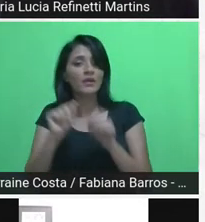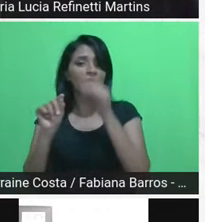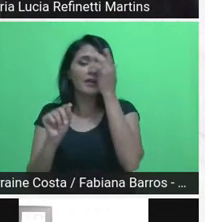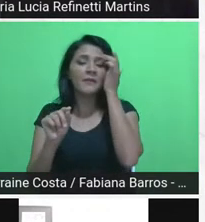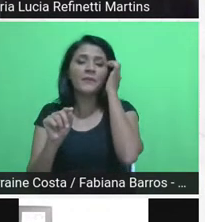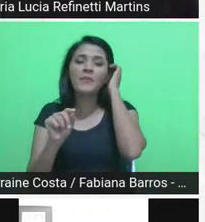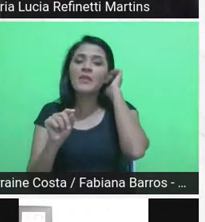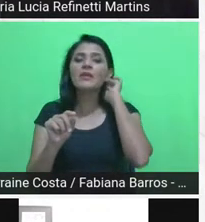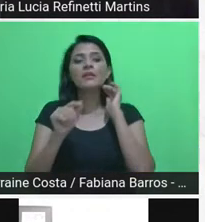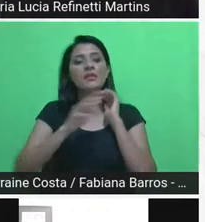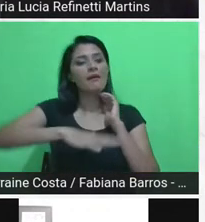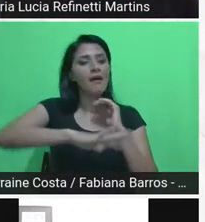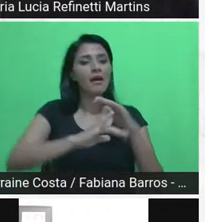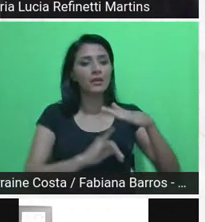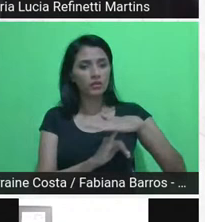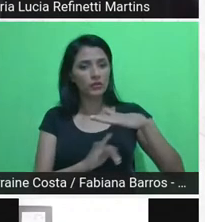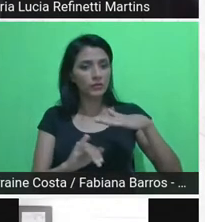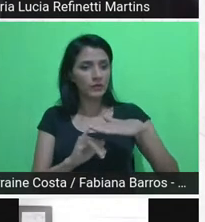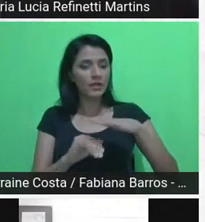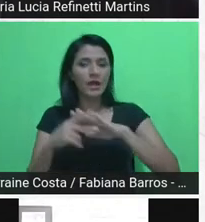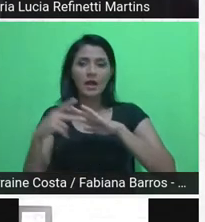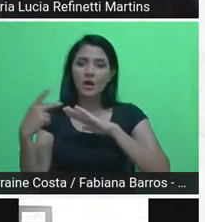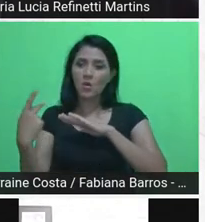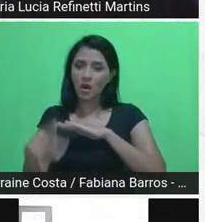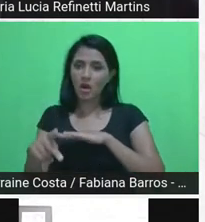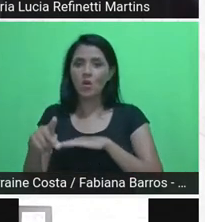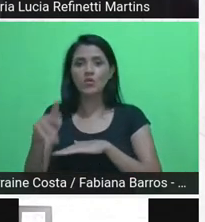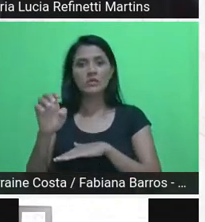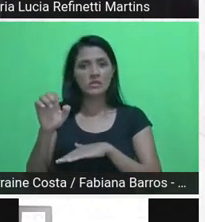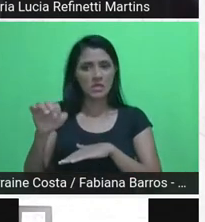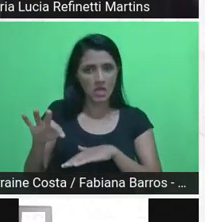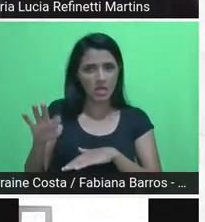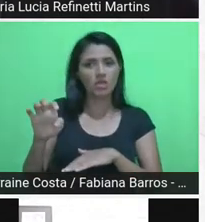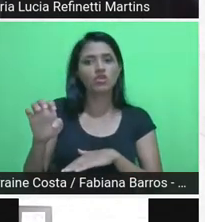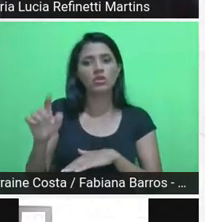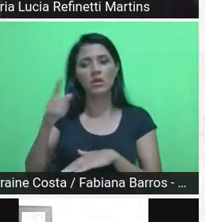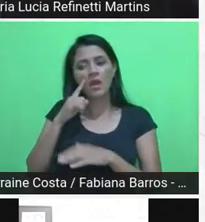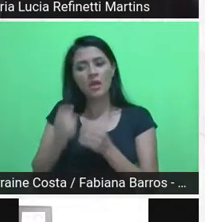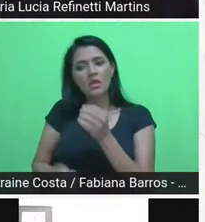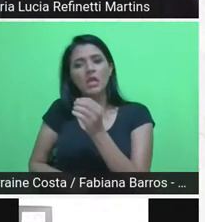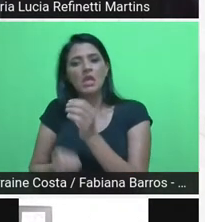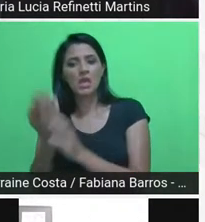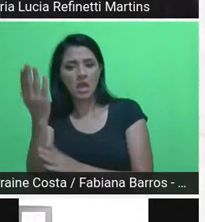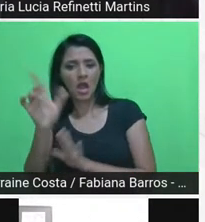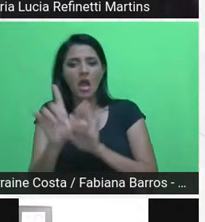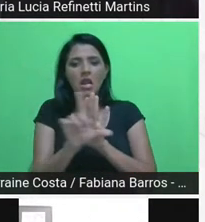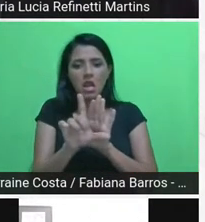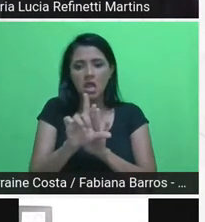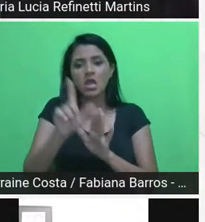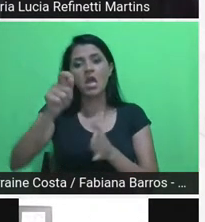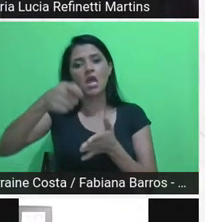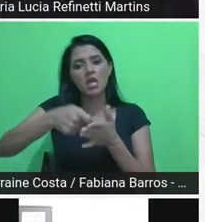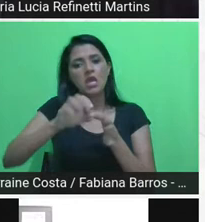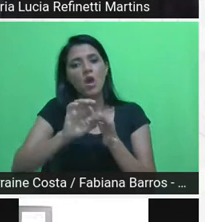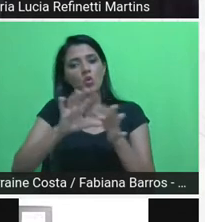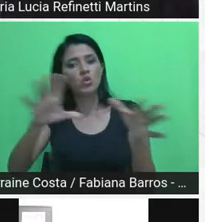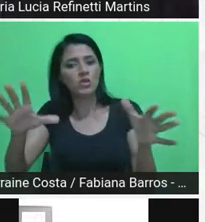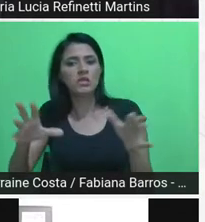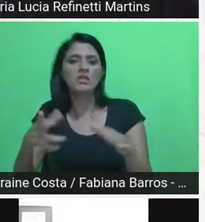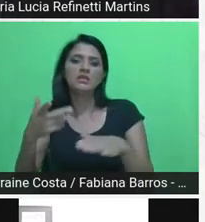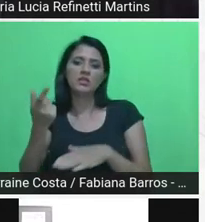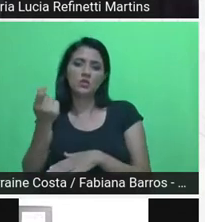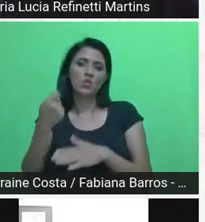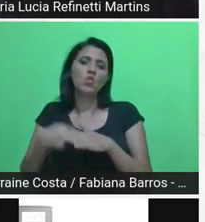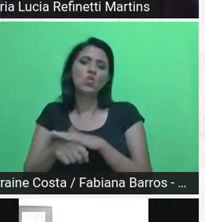que cabe aos entes federativos criar as leis que autorizem a aplicação do recurso. Então,